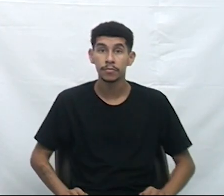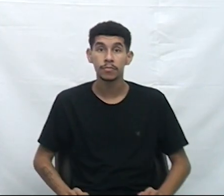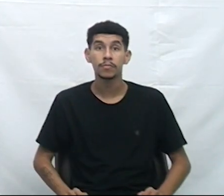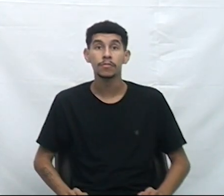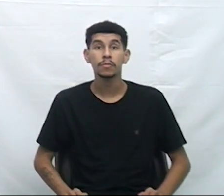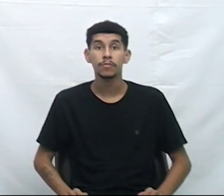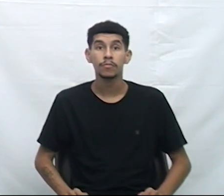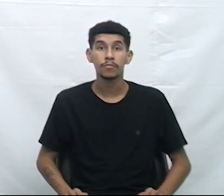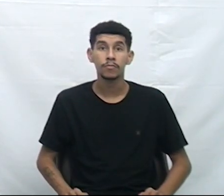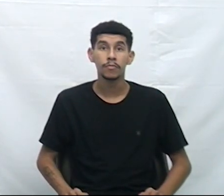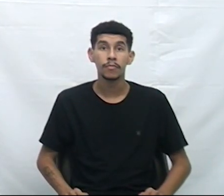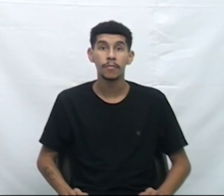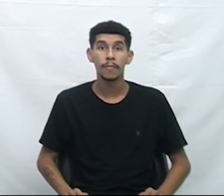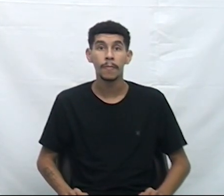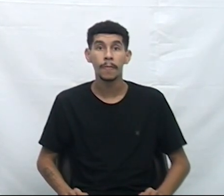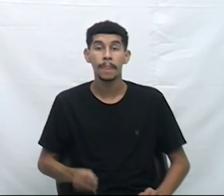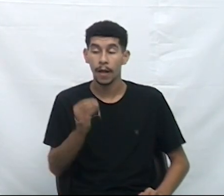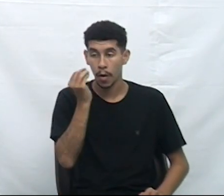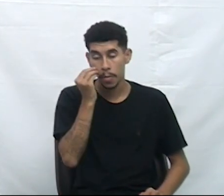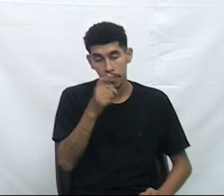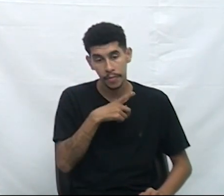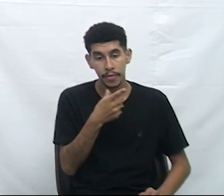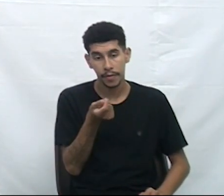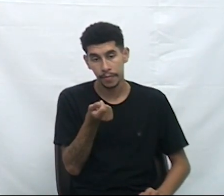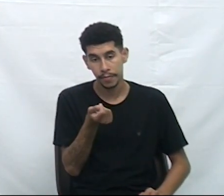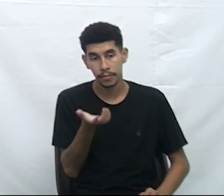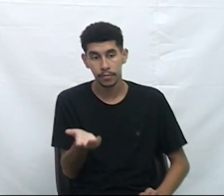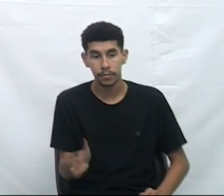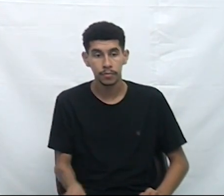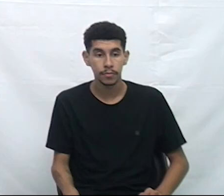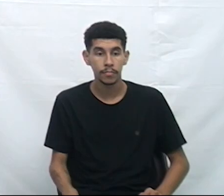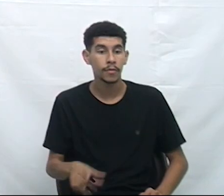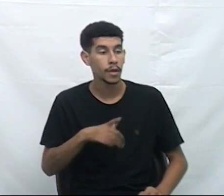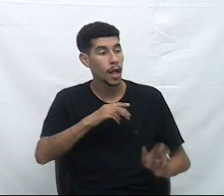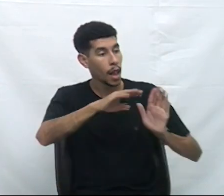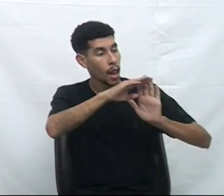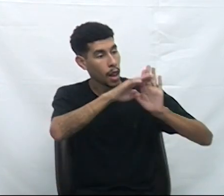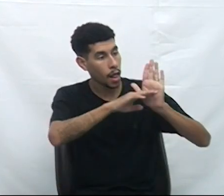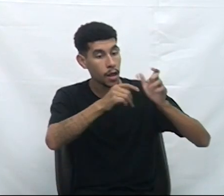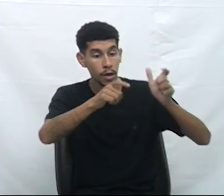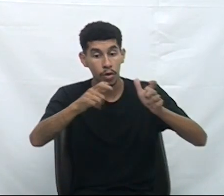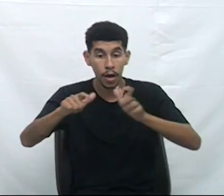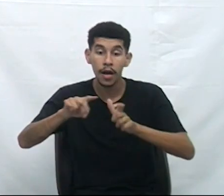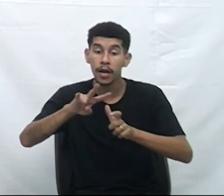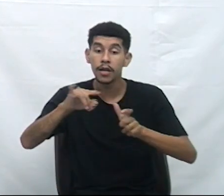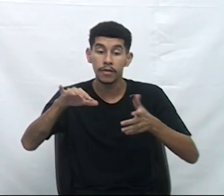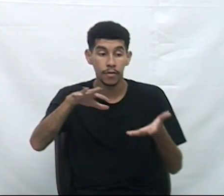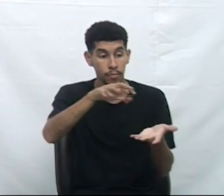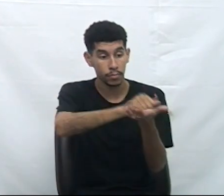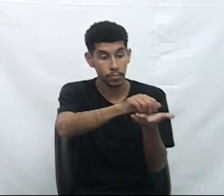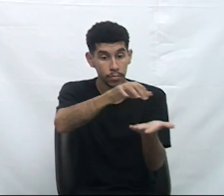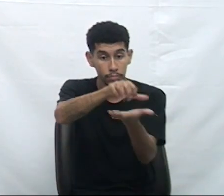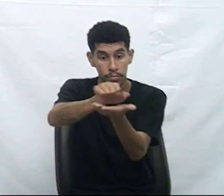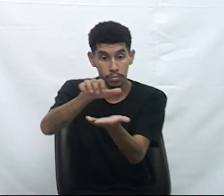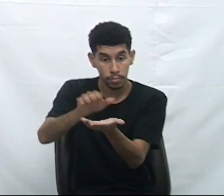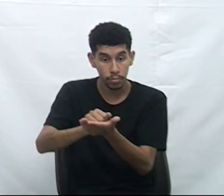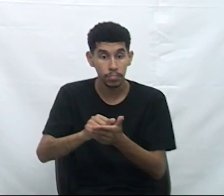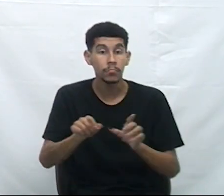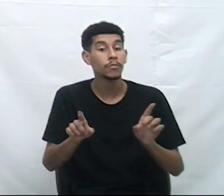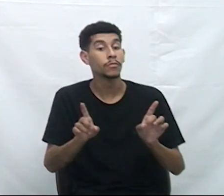Obviamente que isso envolve em custo, óbvio, né? Requer a lista dos locais onde pretende ser instalar, essa